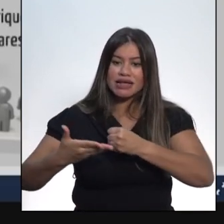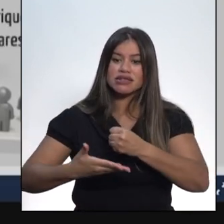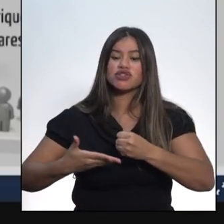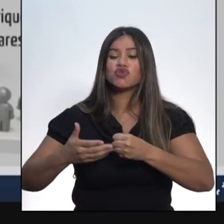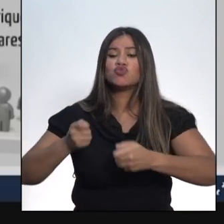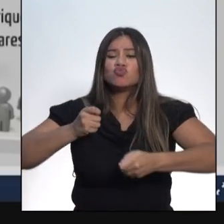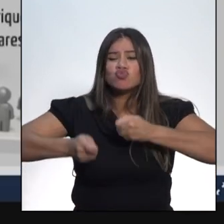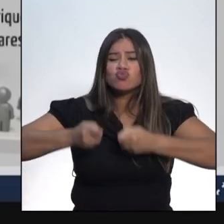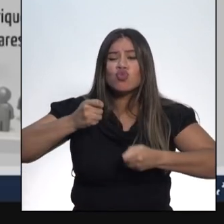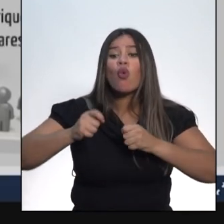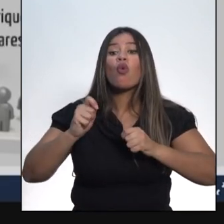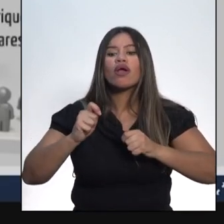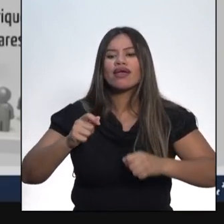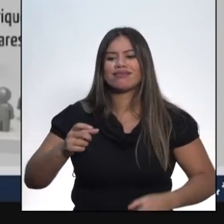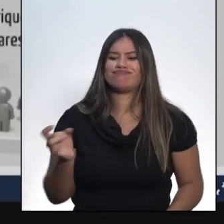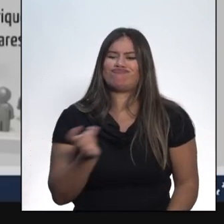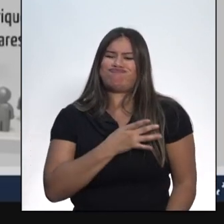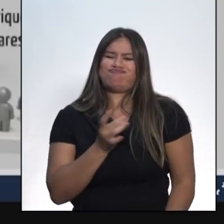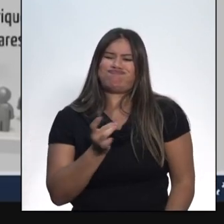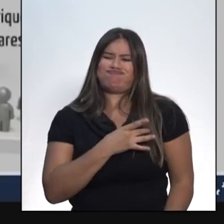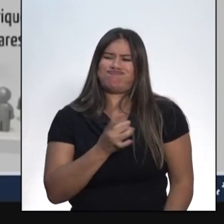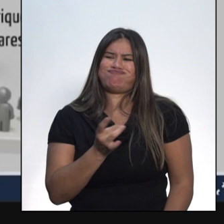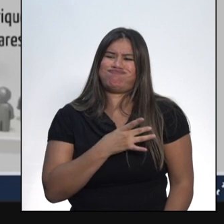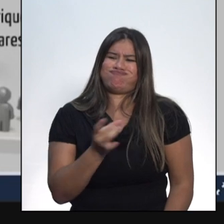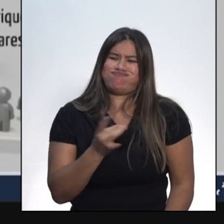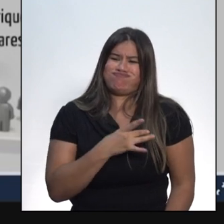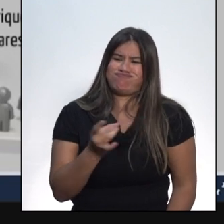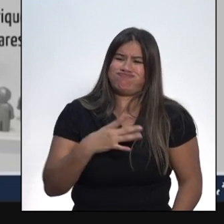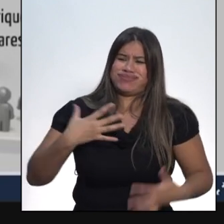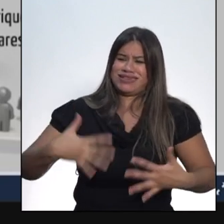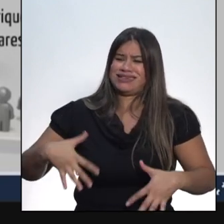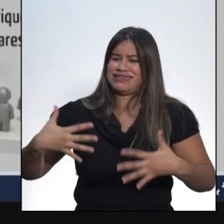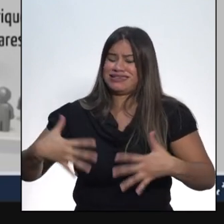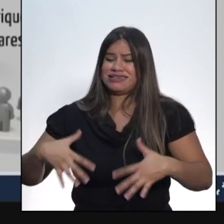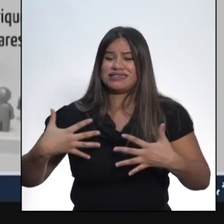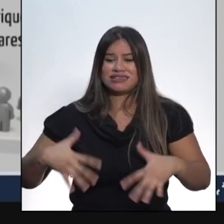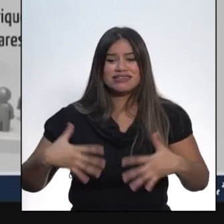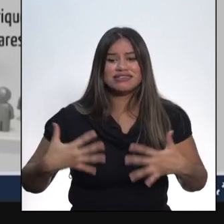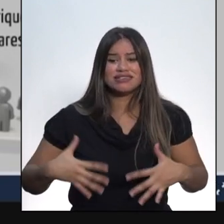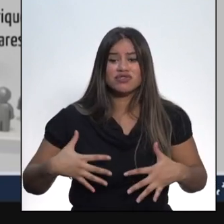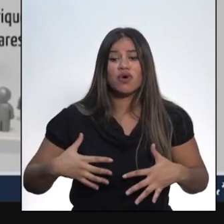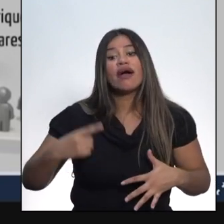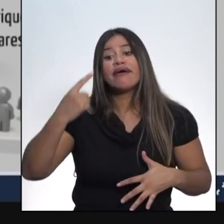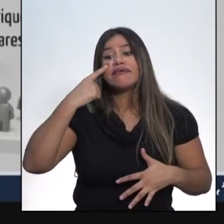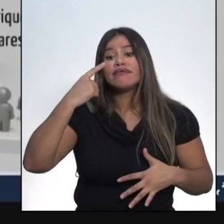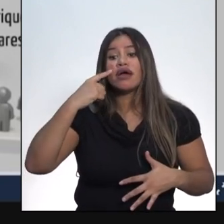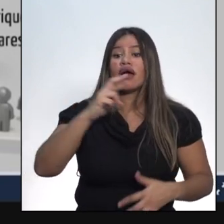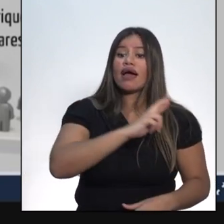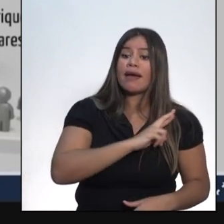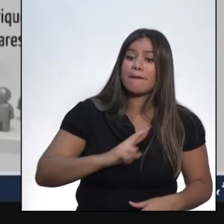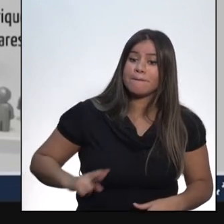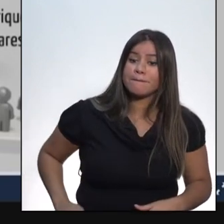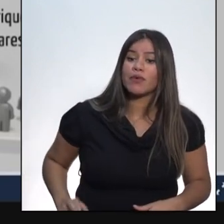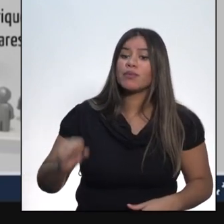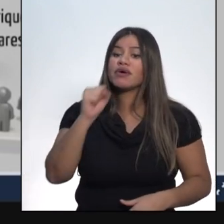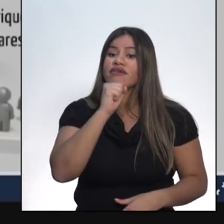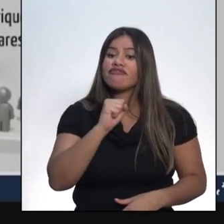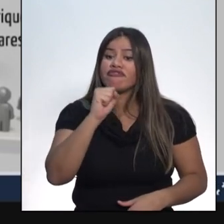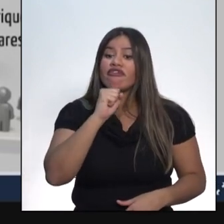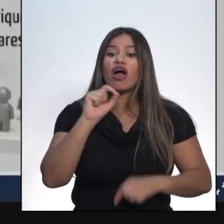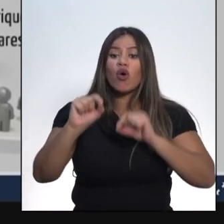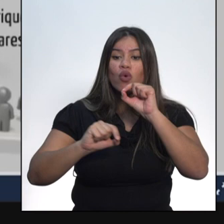pelo uso das armas. Dessa forma, veremos que na República Velha o poder e a riqueza ficavam